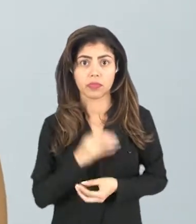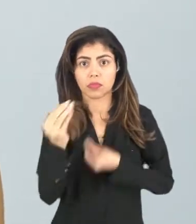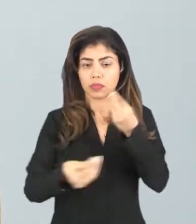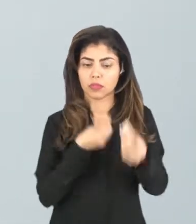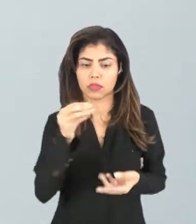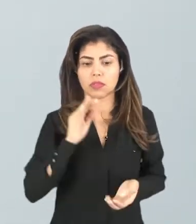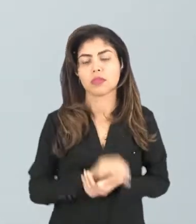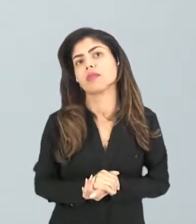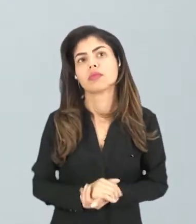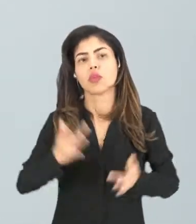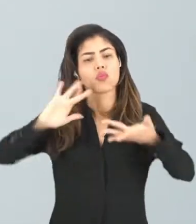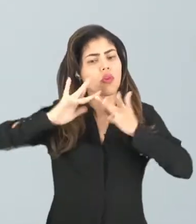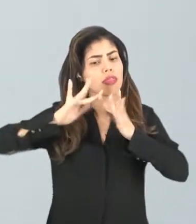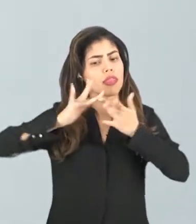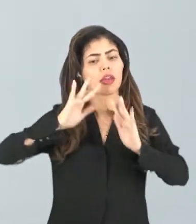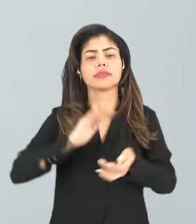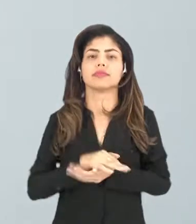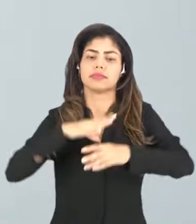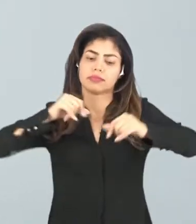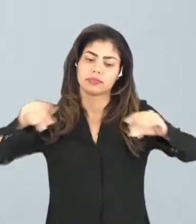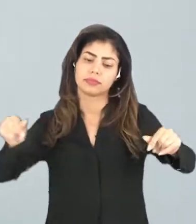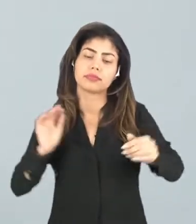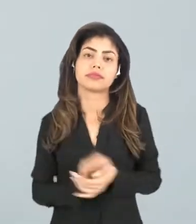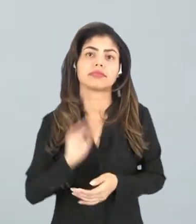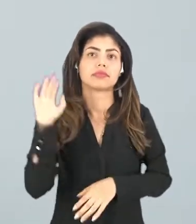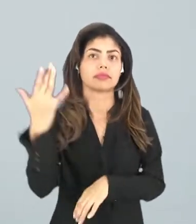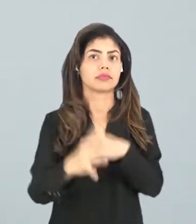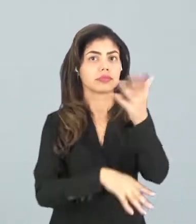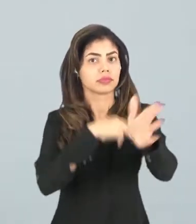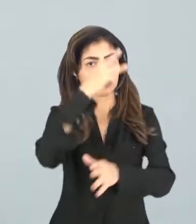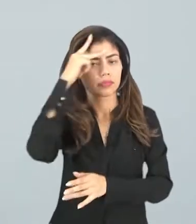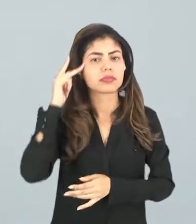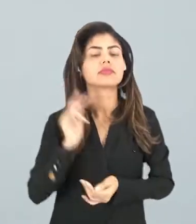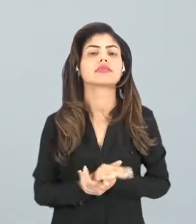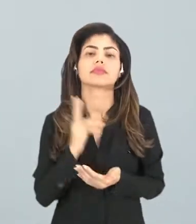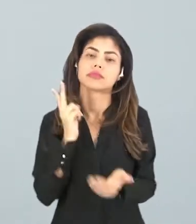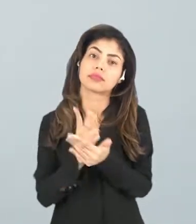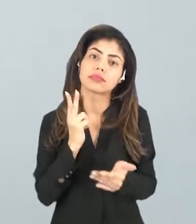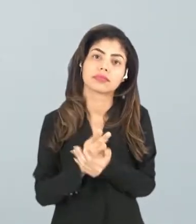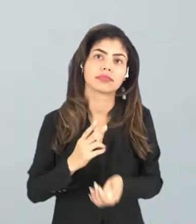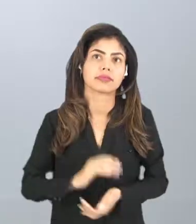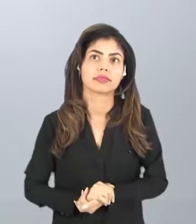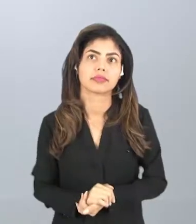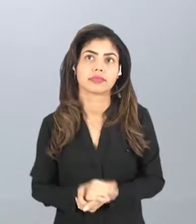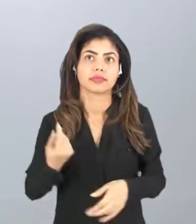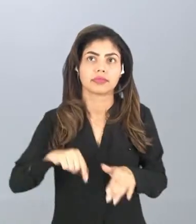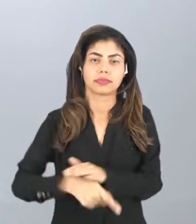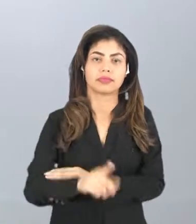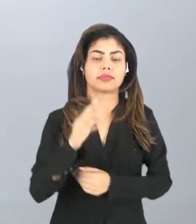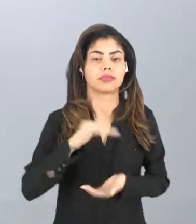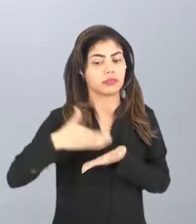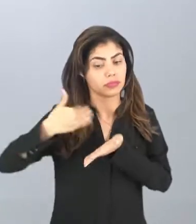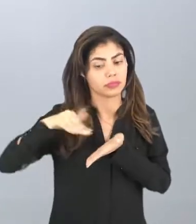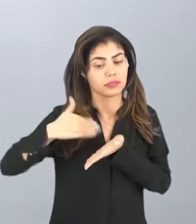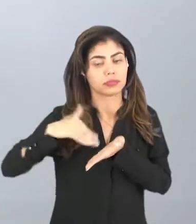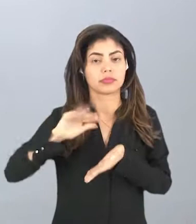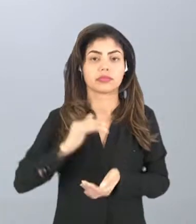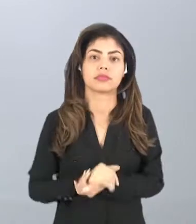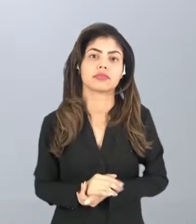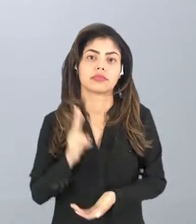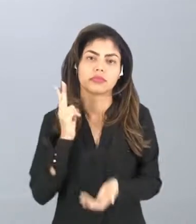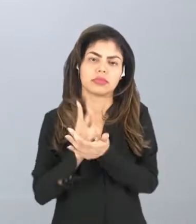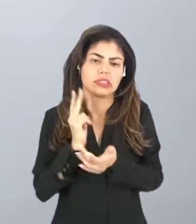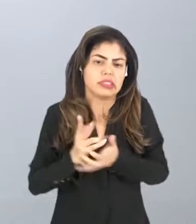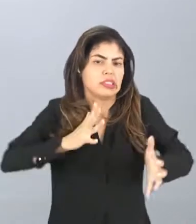contato com a natureza, por exemplo, tem pessoas que estão sempre dentro do escritório, trabalhando sempre, estão sempre